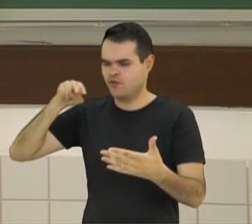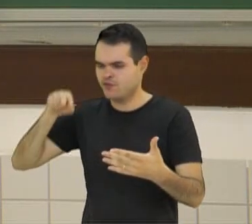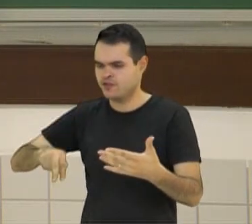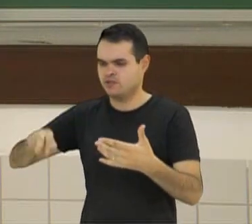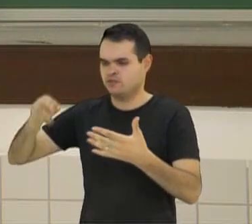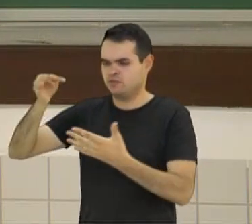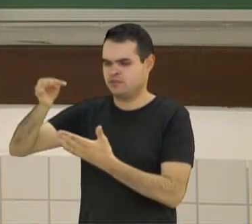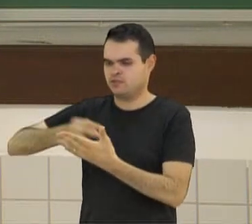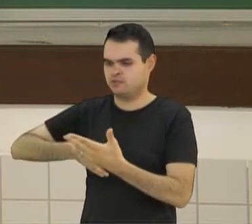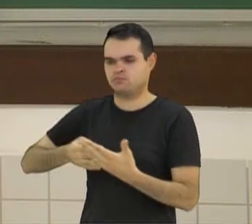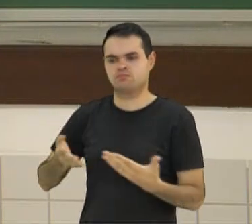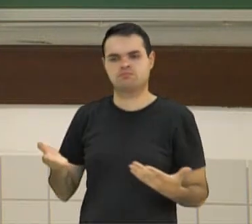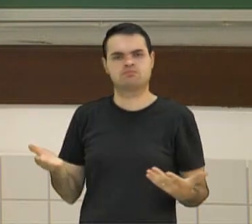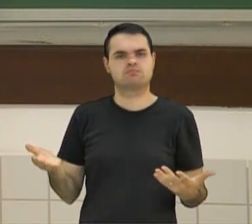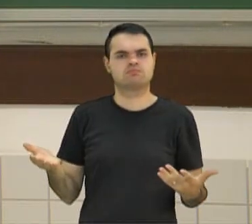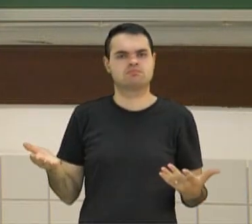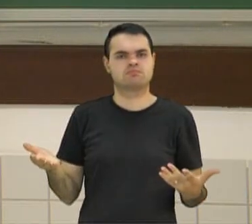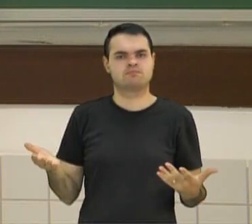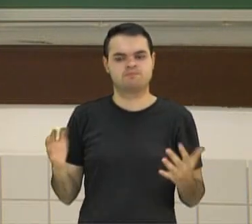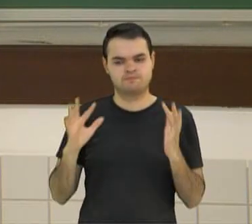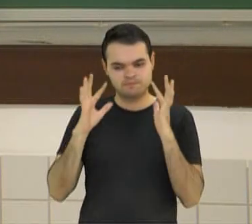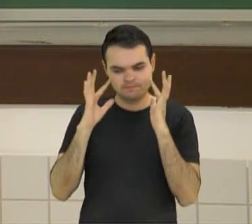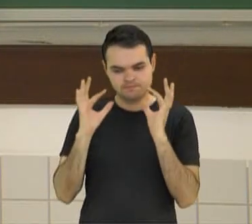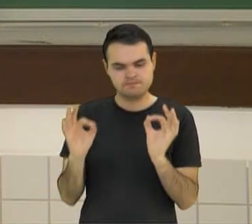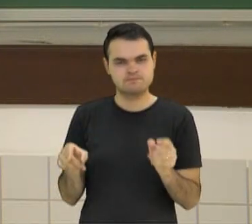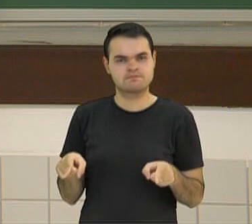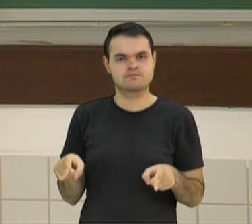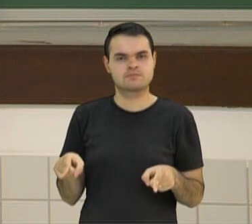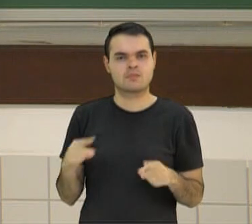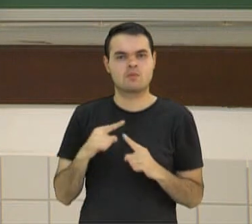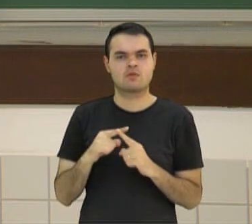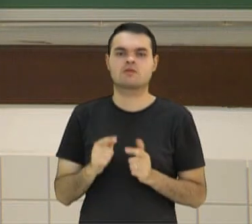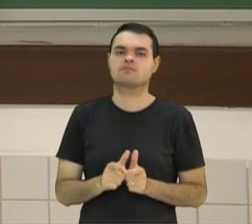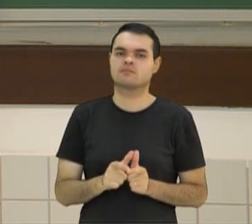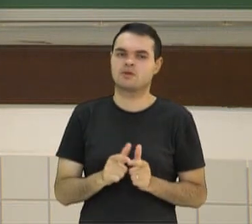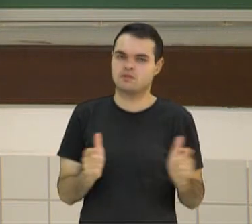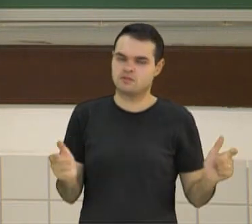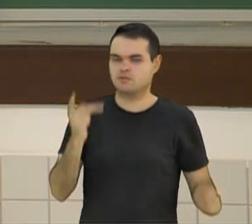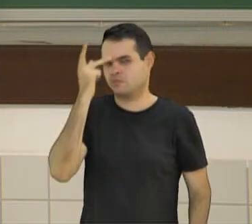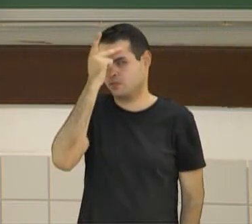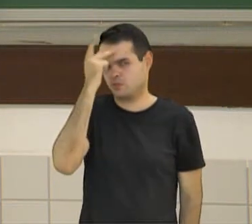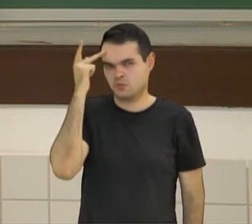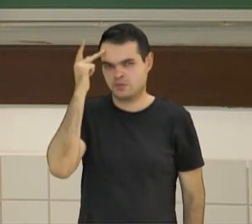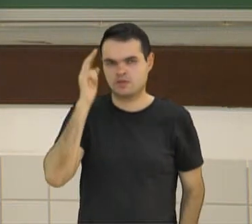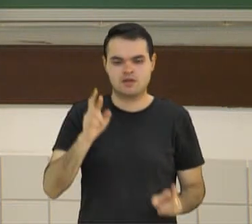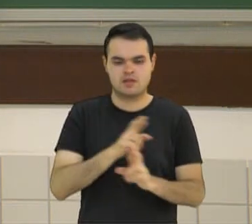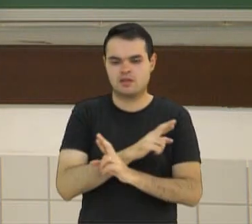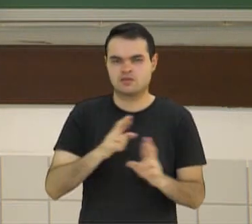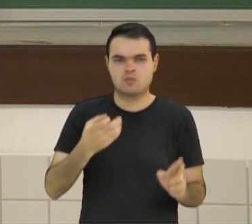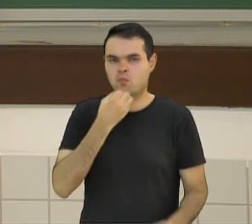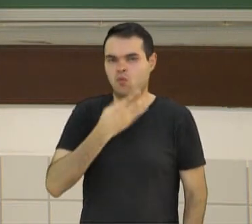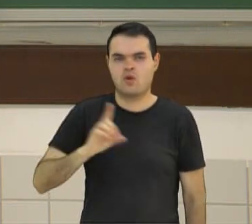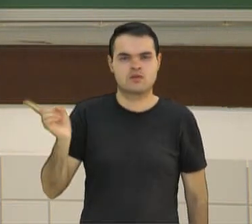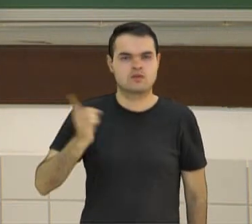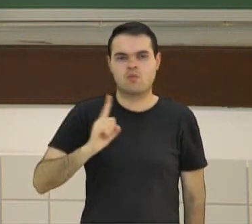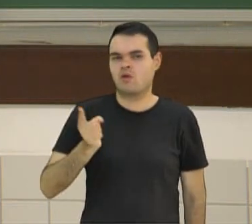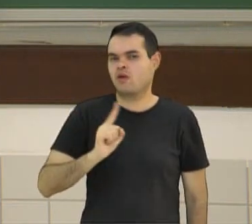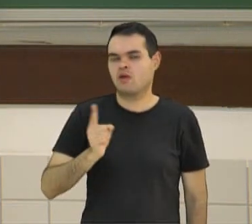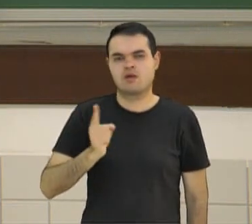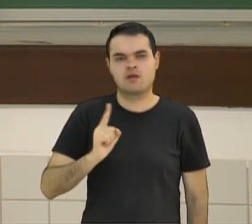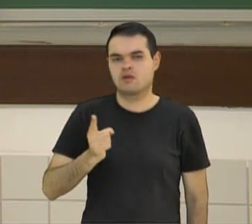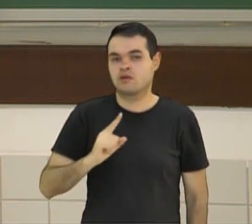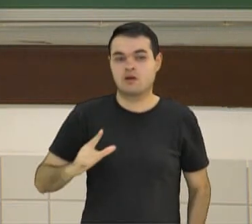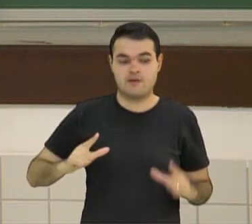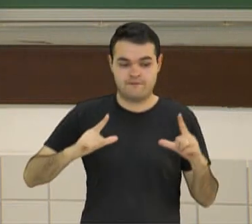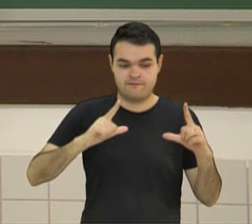da reportagem, ele tem os seus olhos atraídos, porque, para a maioria das pessoas, essa relação não é boa. Entenda que